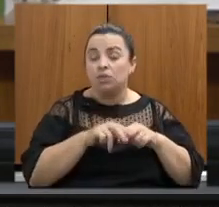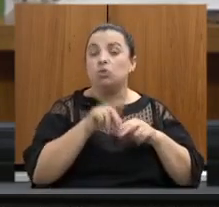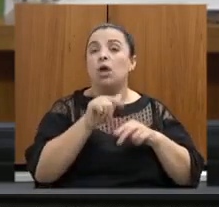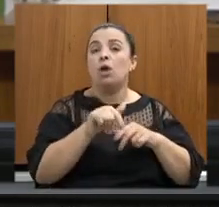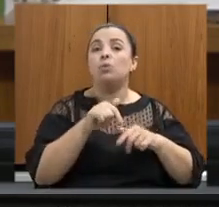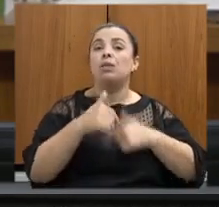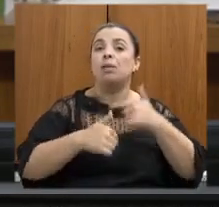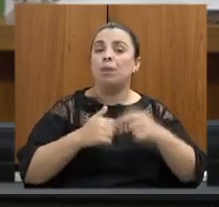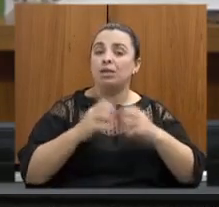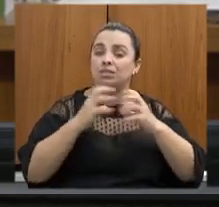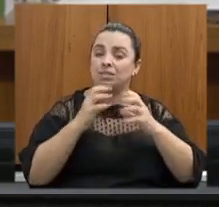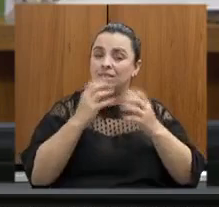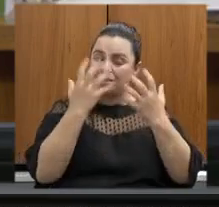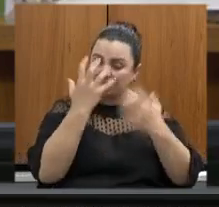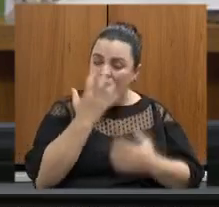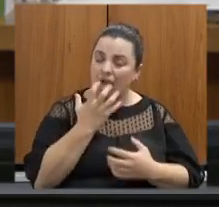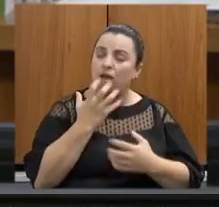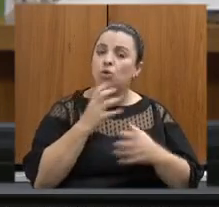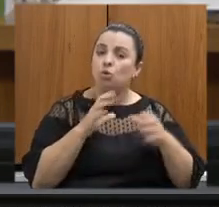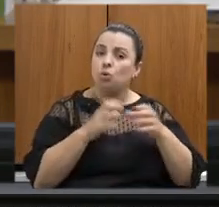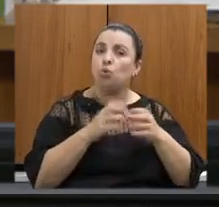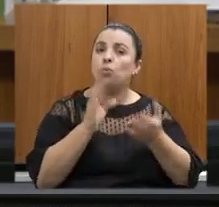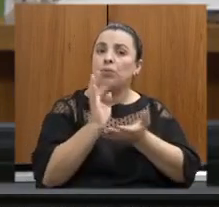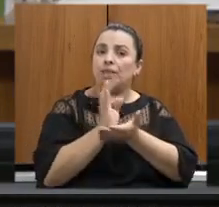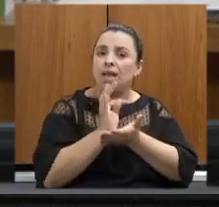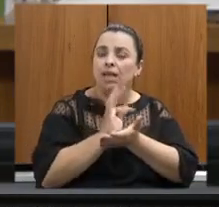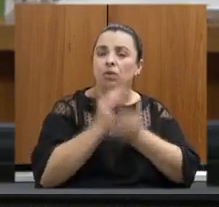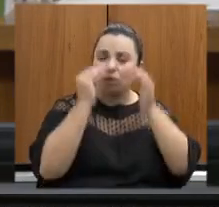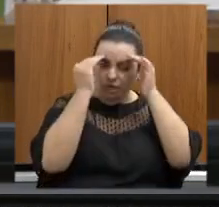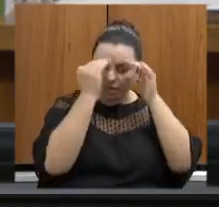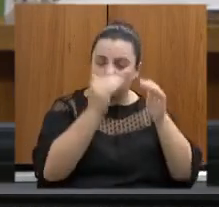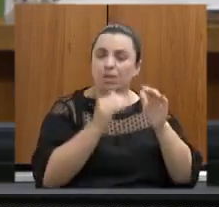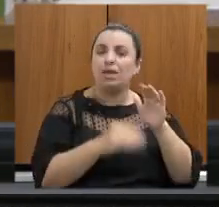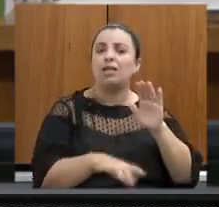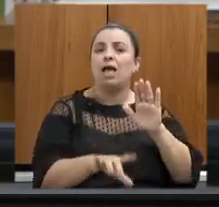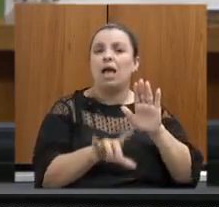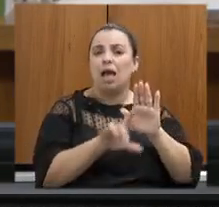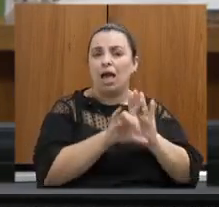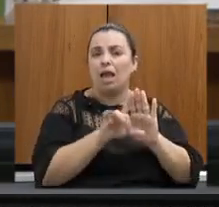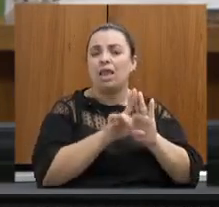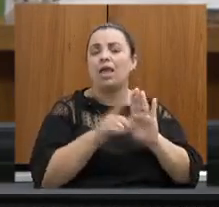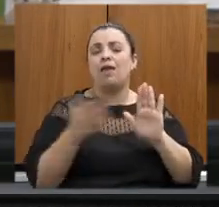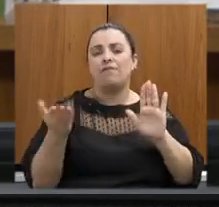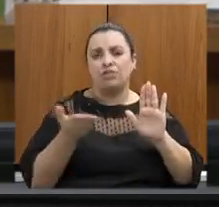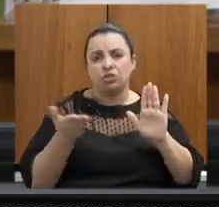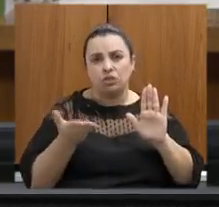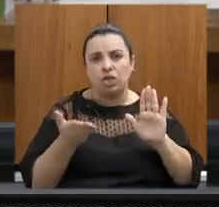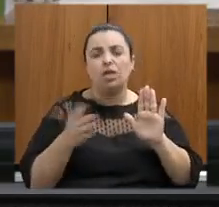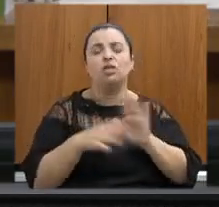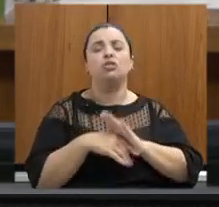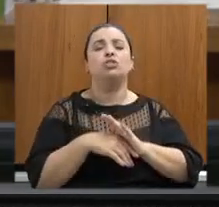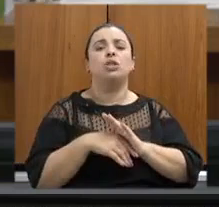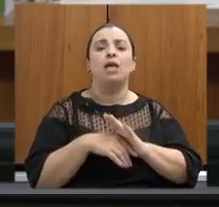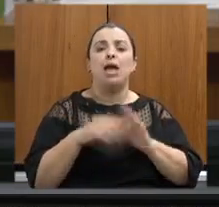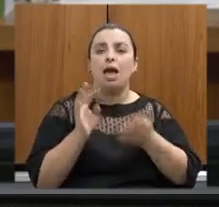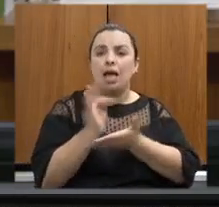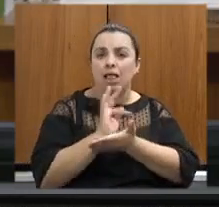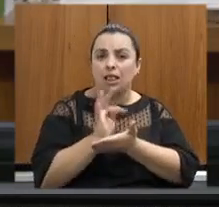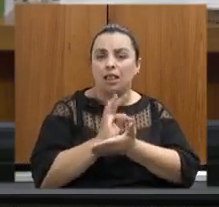estritamente a legislação vigente a técnica que é a nossa função nos pareceres técnicos que nós